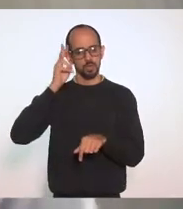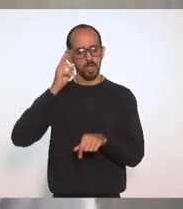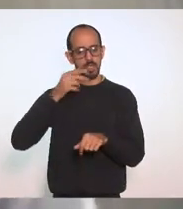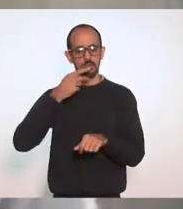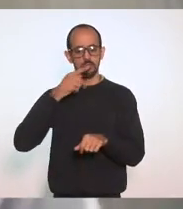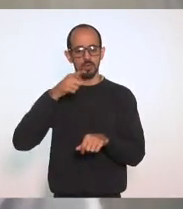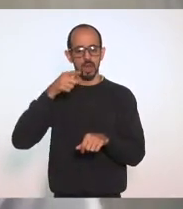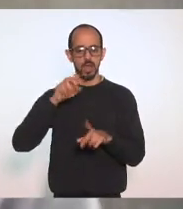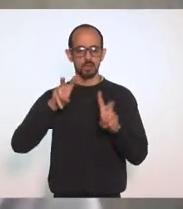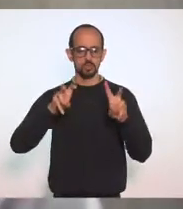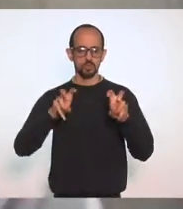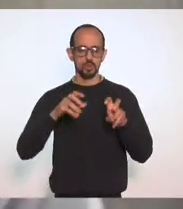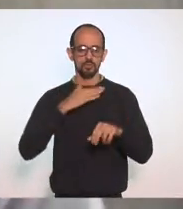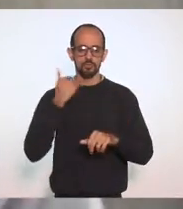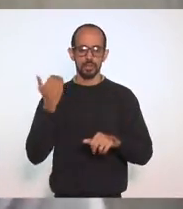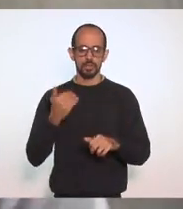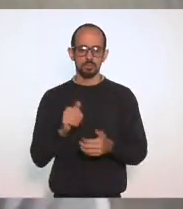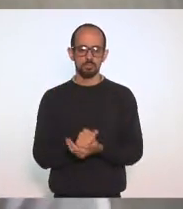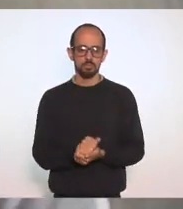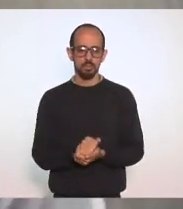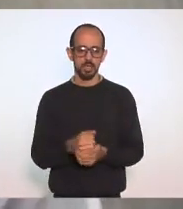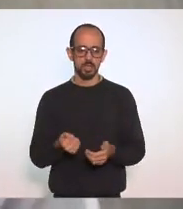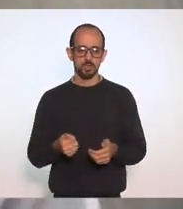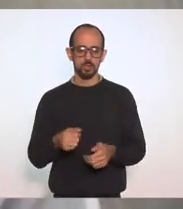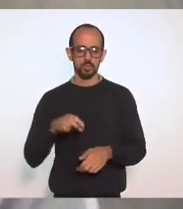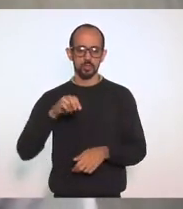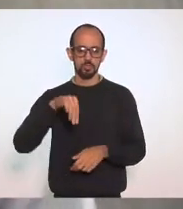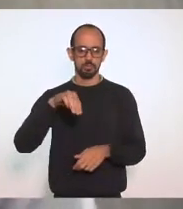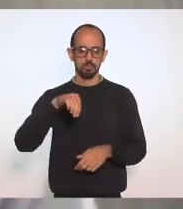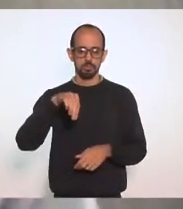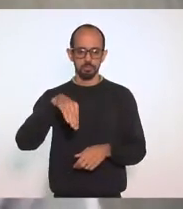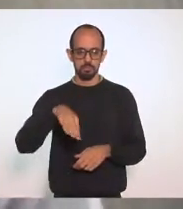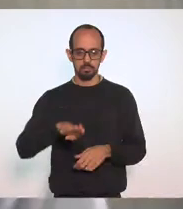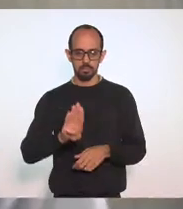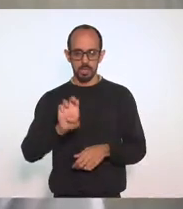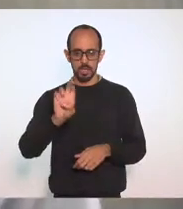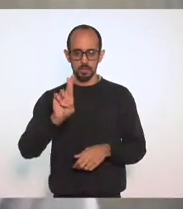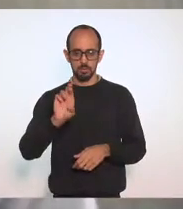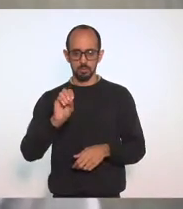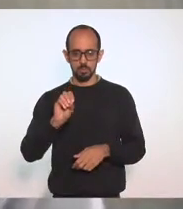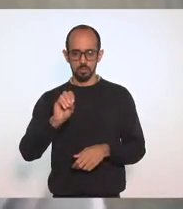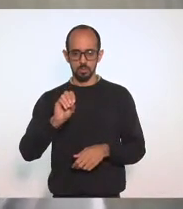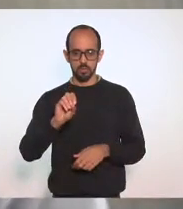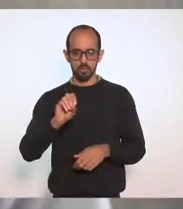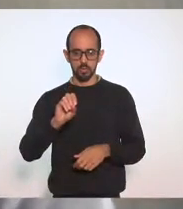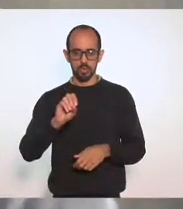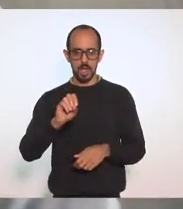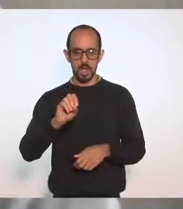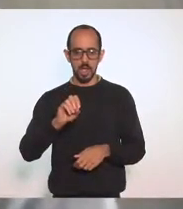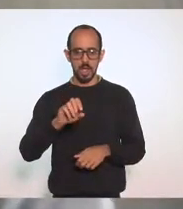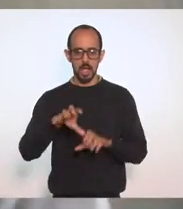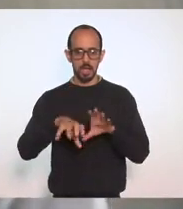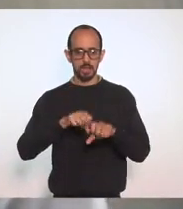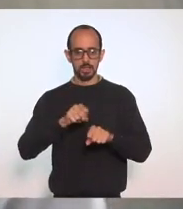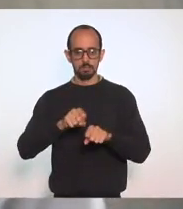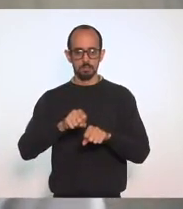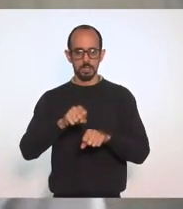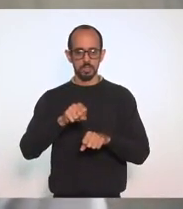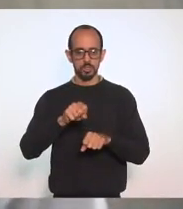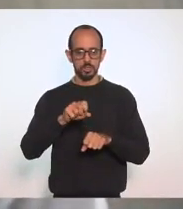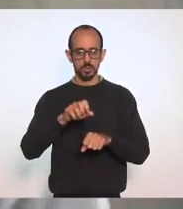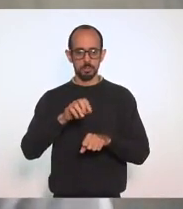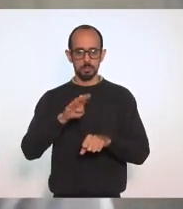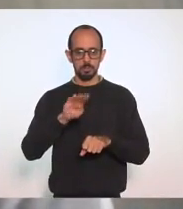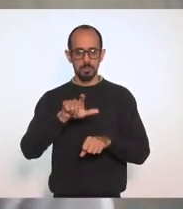falecimento do membro da Academia Brasileira de Belas Artes, Denilson Bedim de Souza e